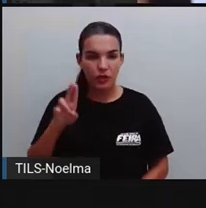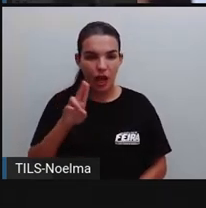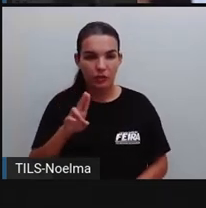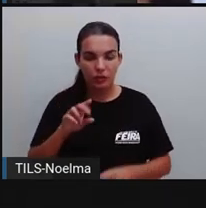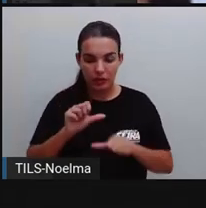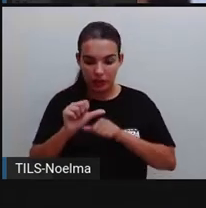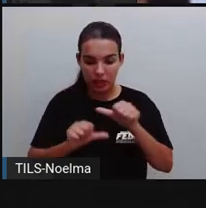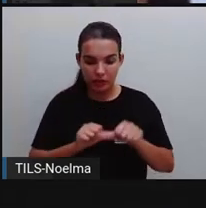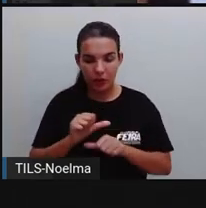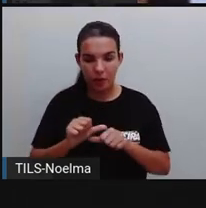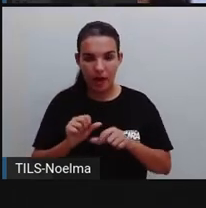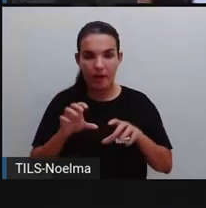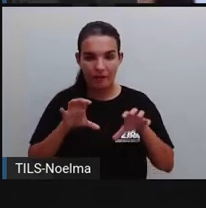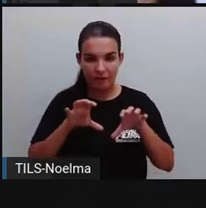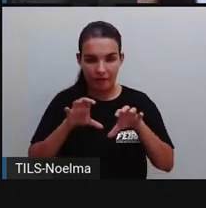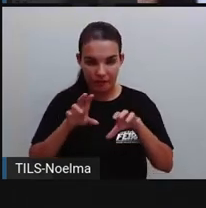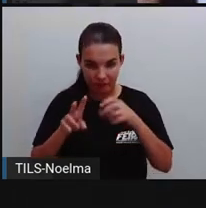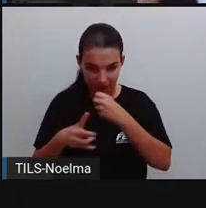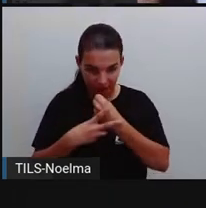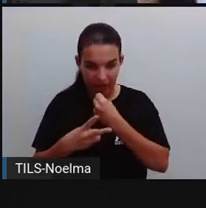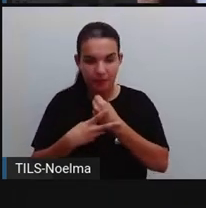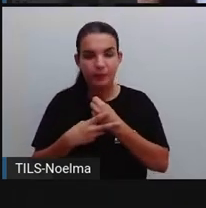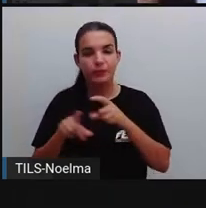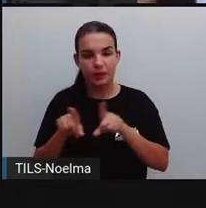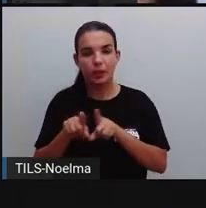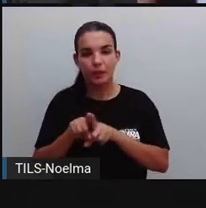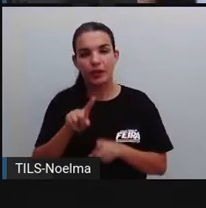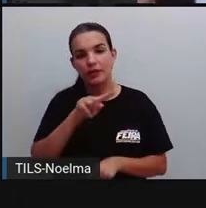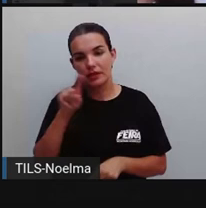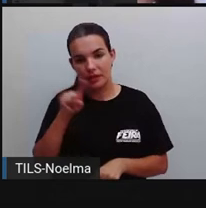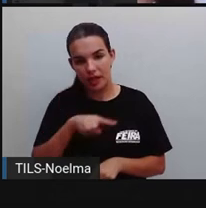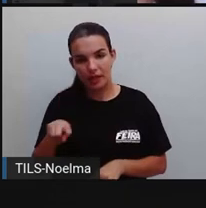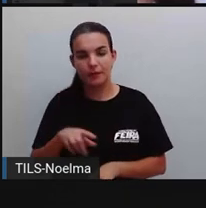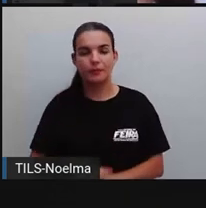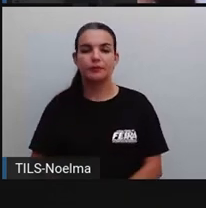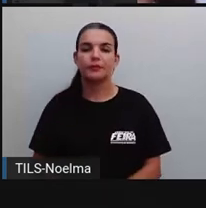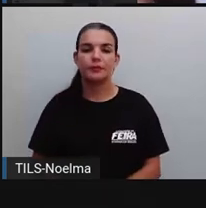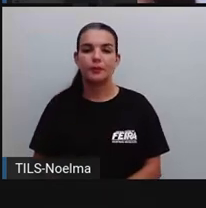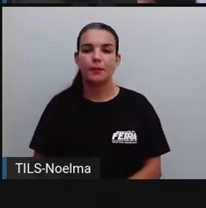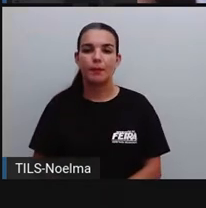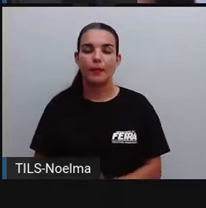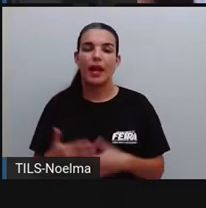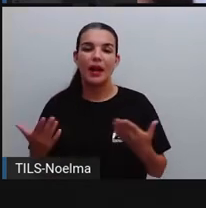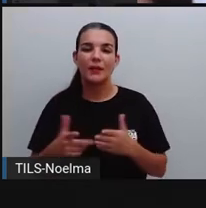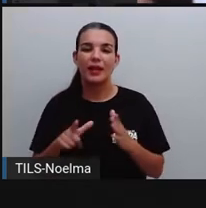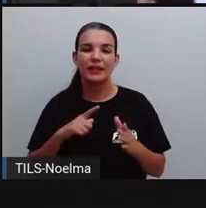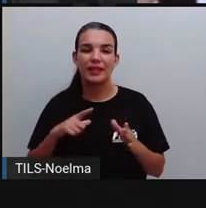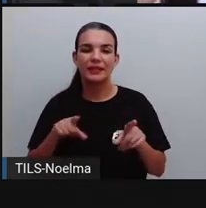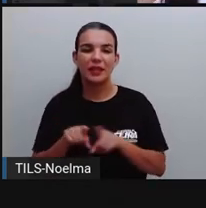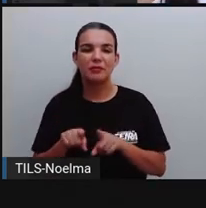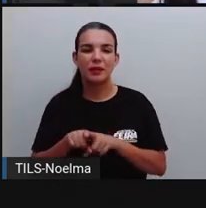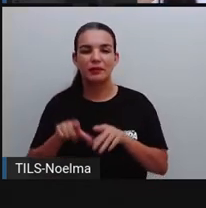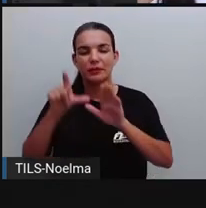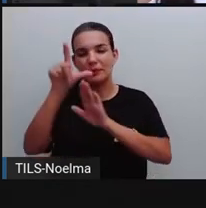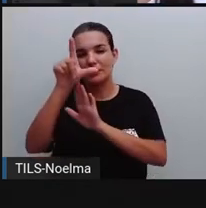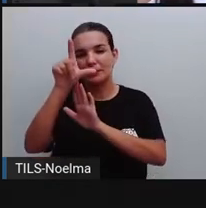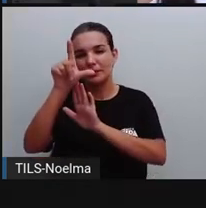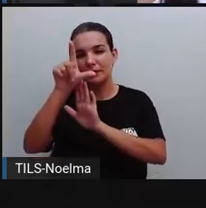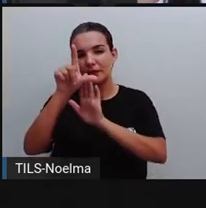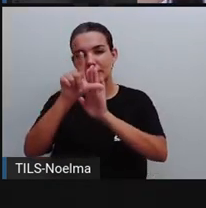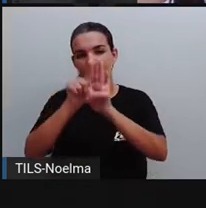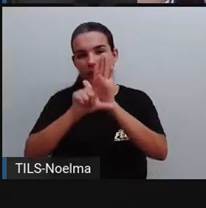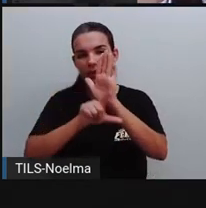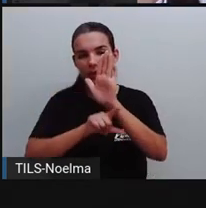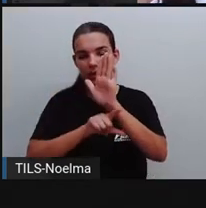transformar palavras em verbos, também vai se escrever com Z. E a pró também tem uma lista de palavras aí